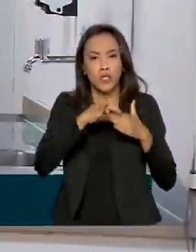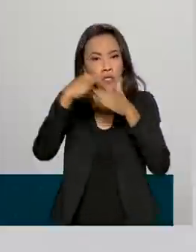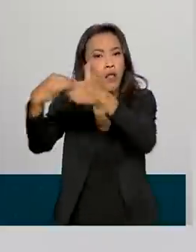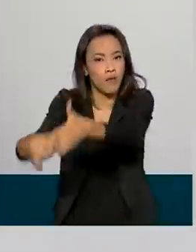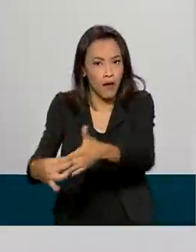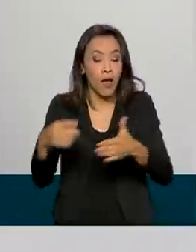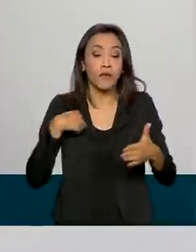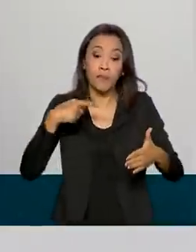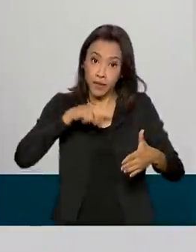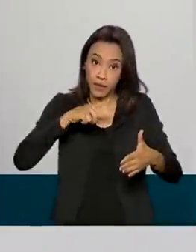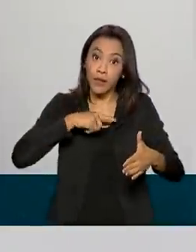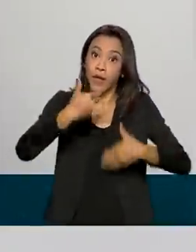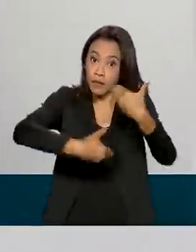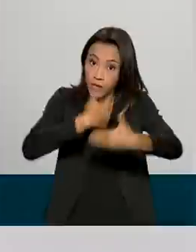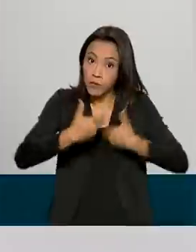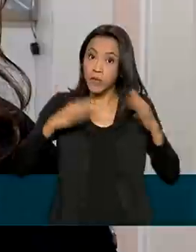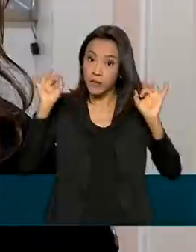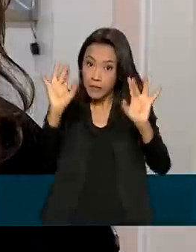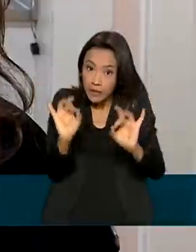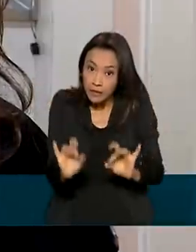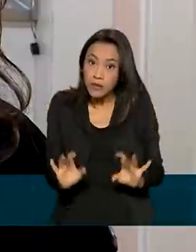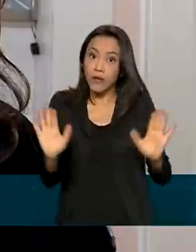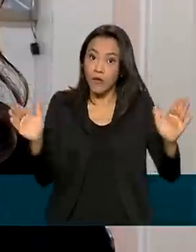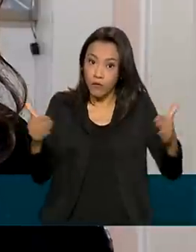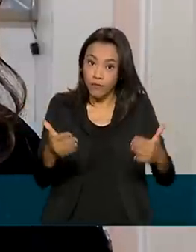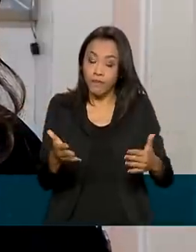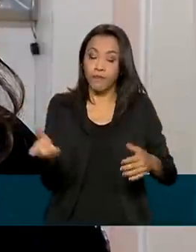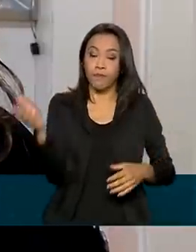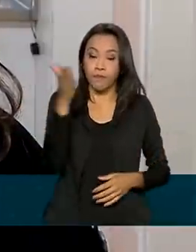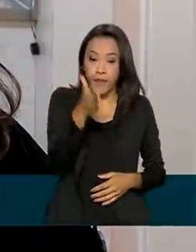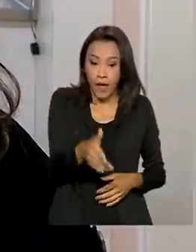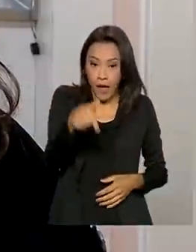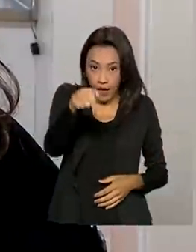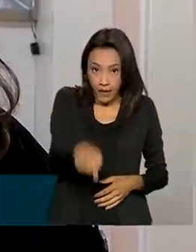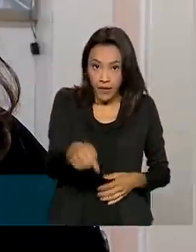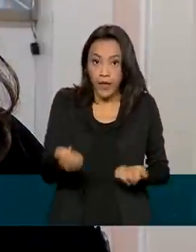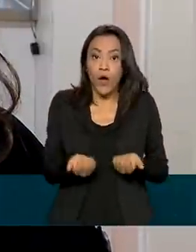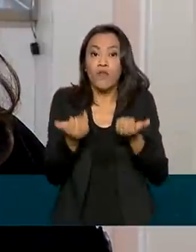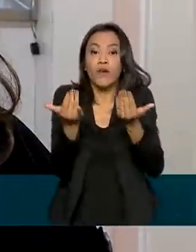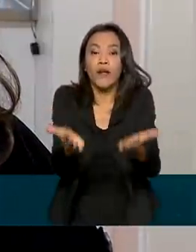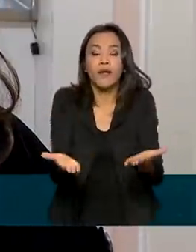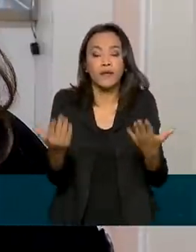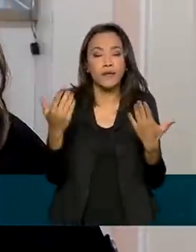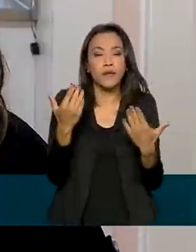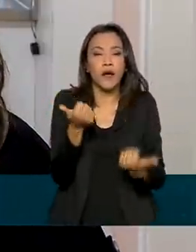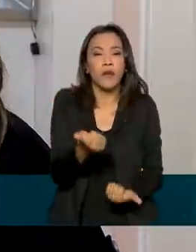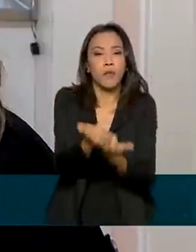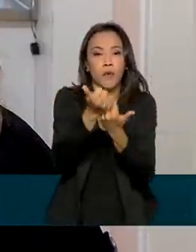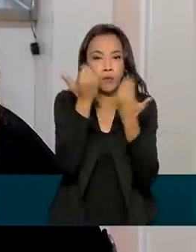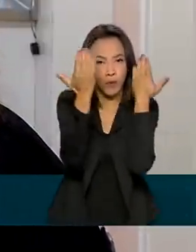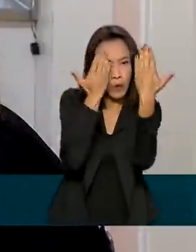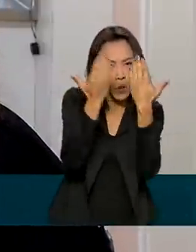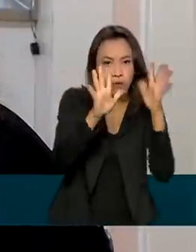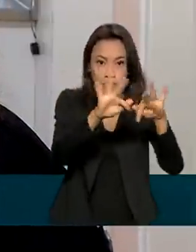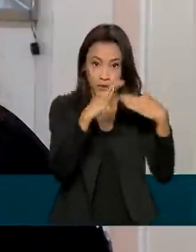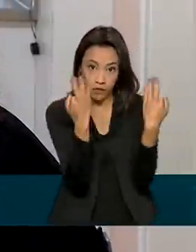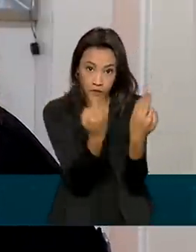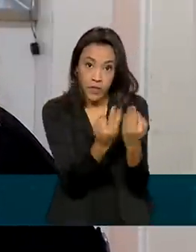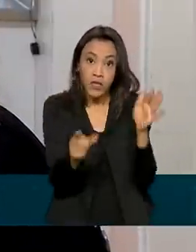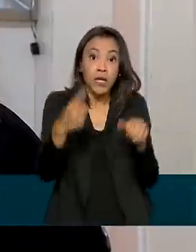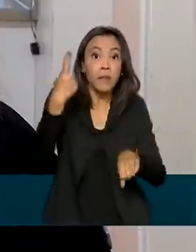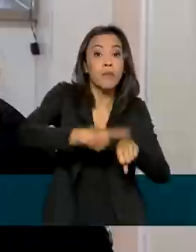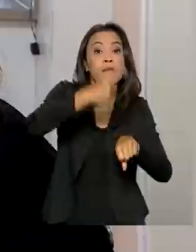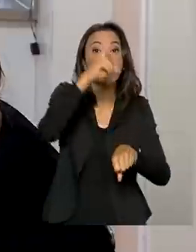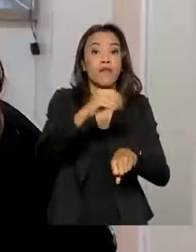específico a essa deficiência. Aqui a gente oferece toda a parte de apoio psicológico para essa família que está chegando pela primeira